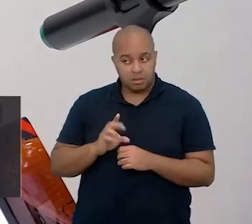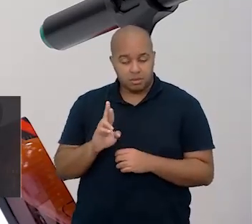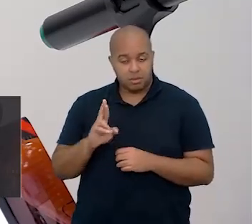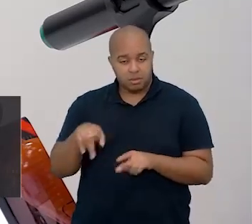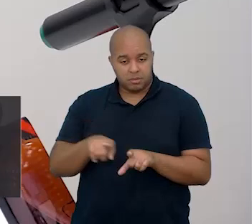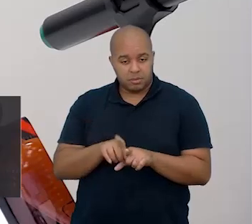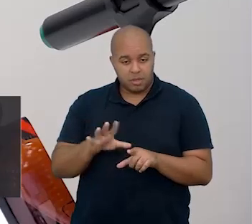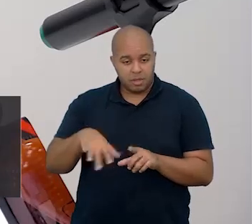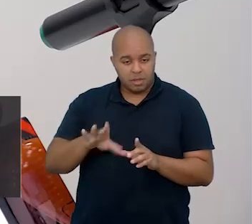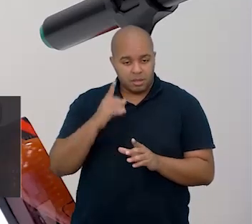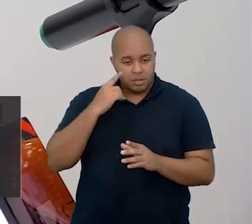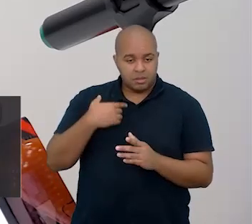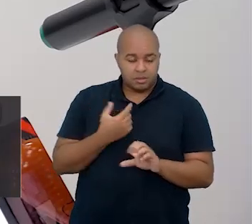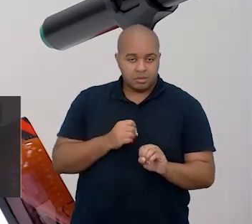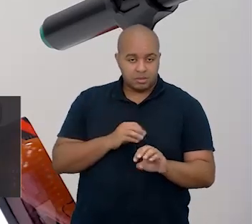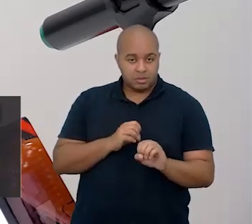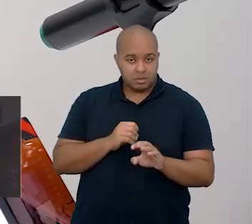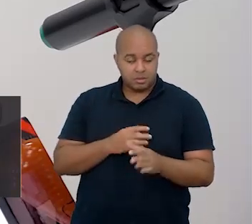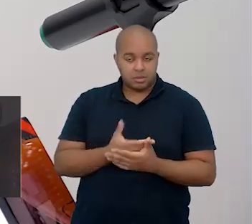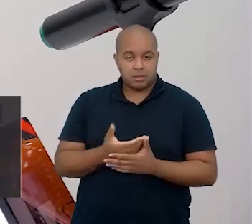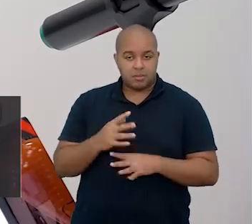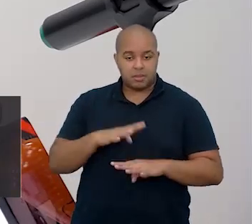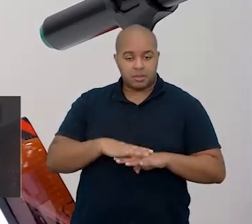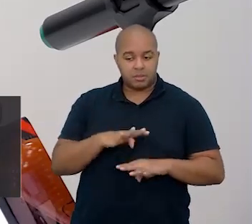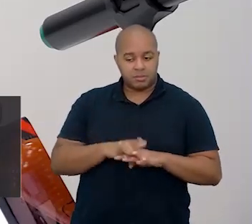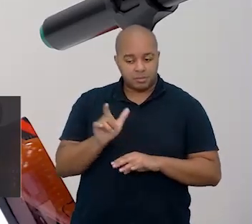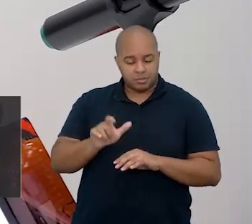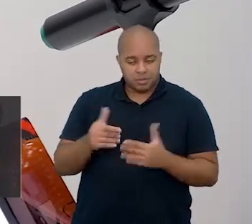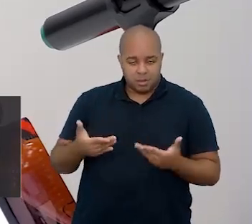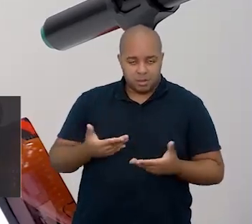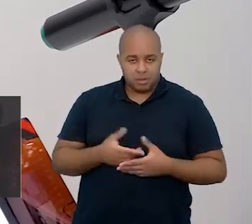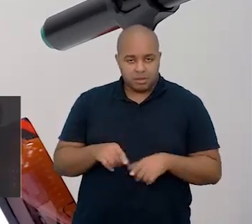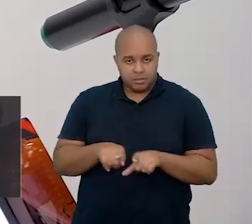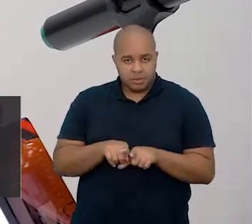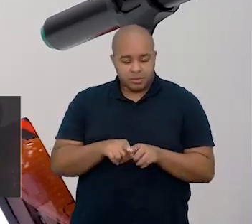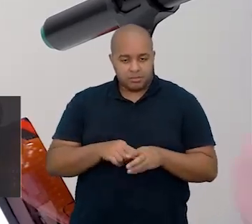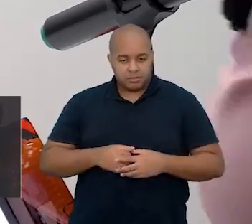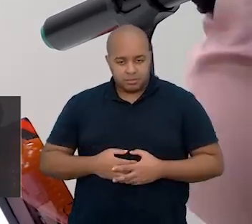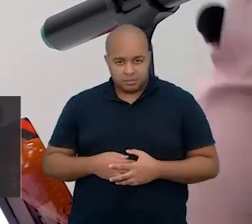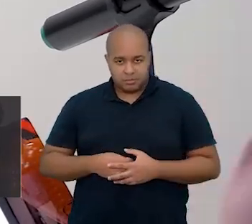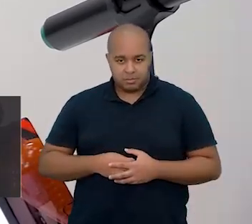na área de Educação Matemática, nesse momento também.